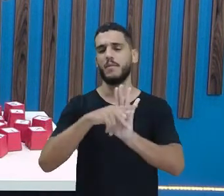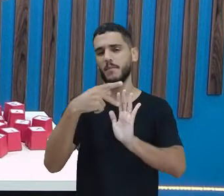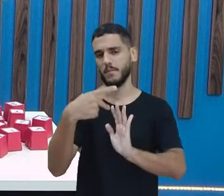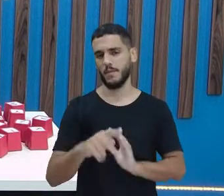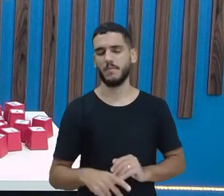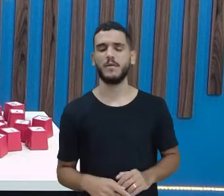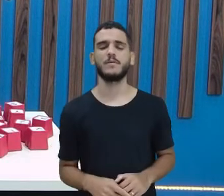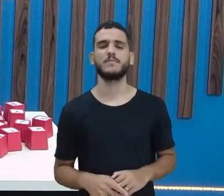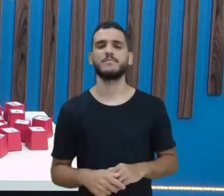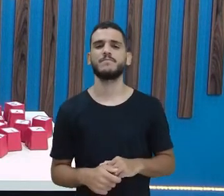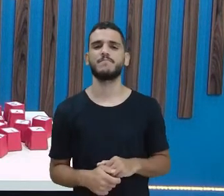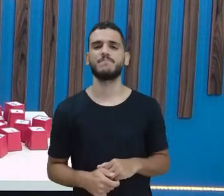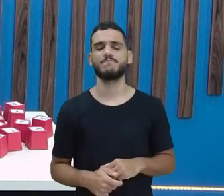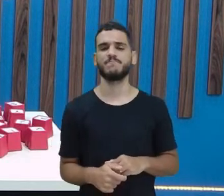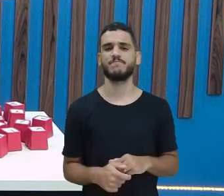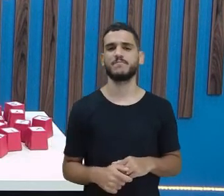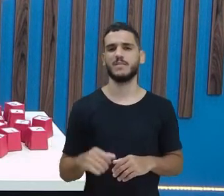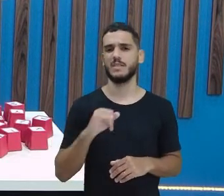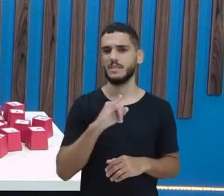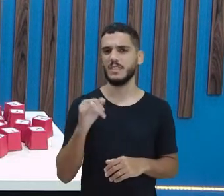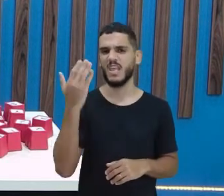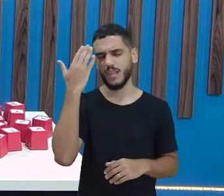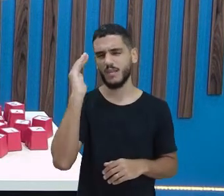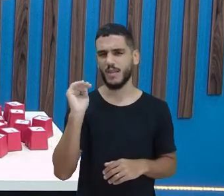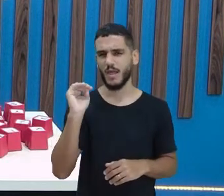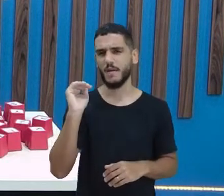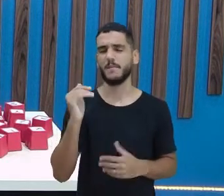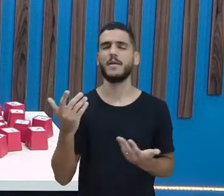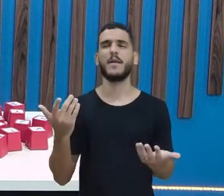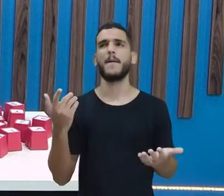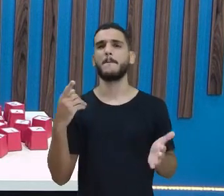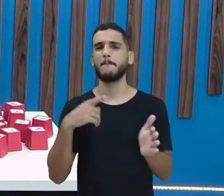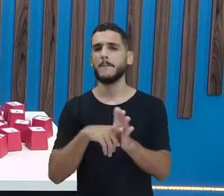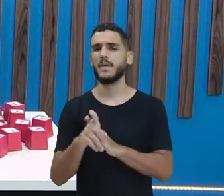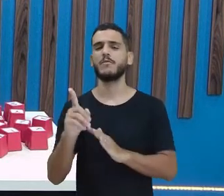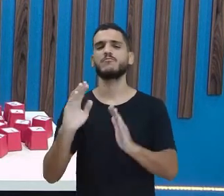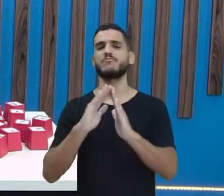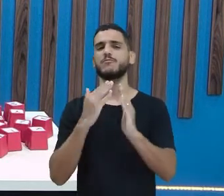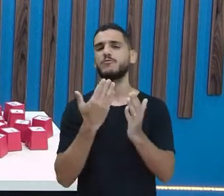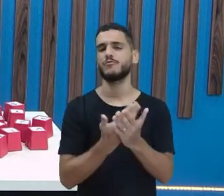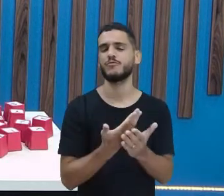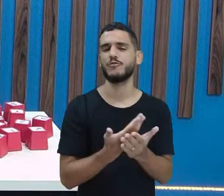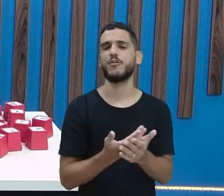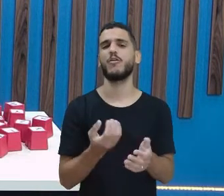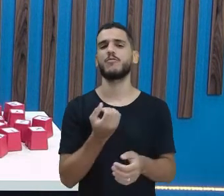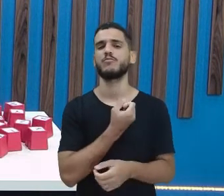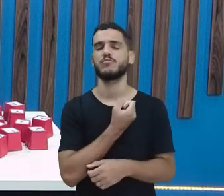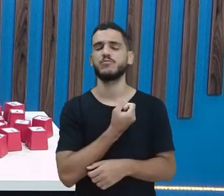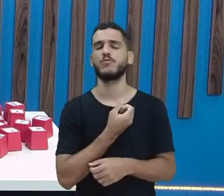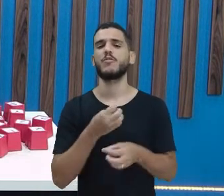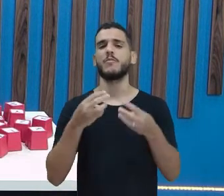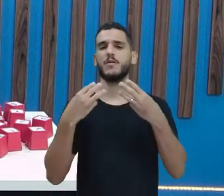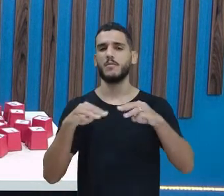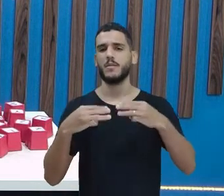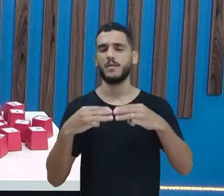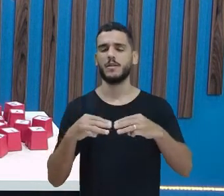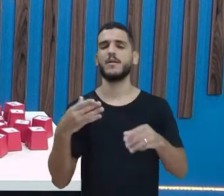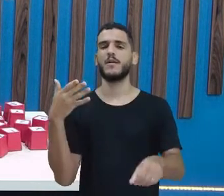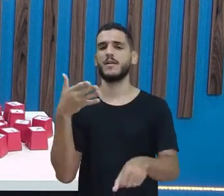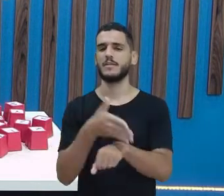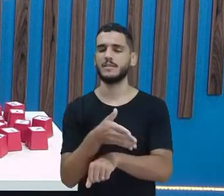não sabe sua matrícula, procure aí na escola o número da sua matrícula e acesse a Ávore de Livros.